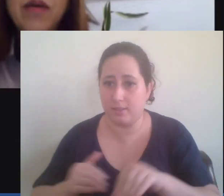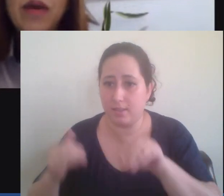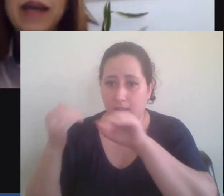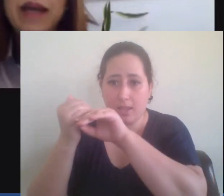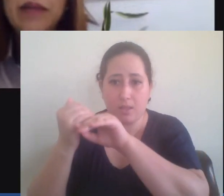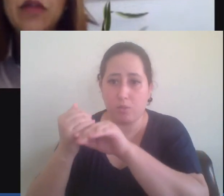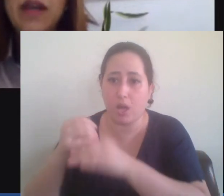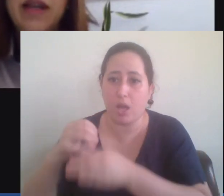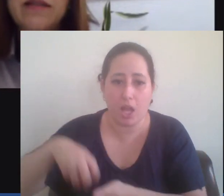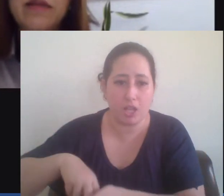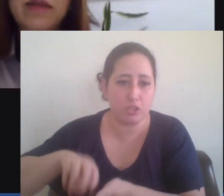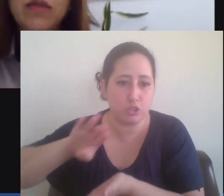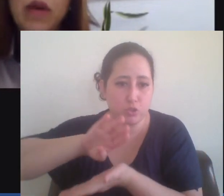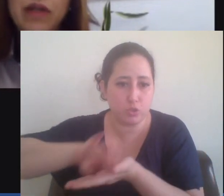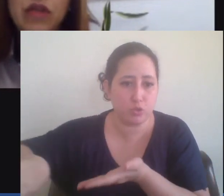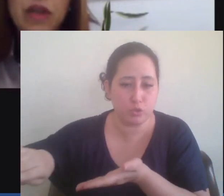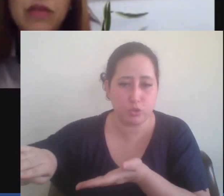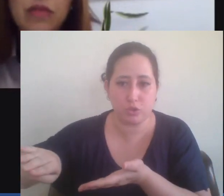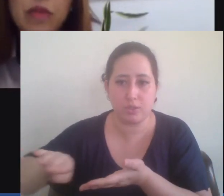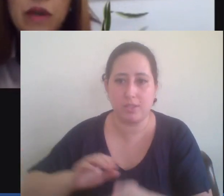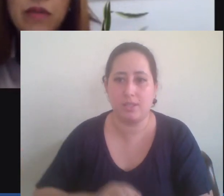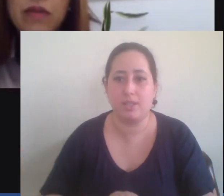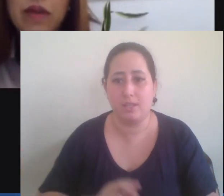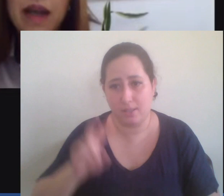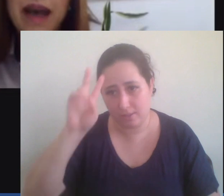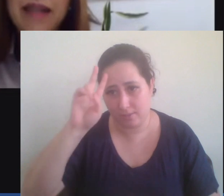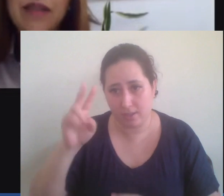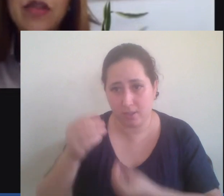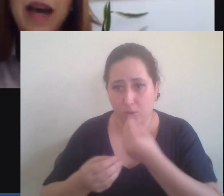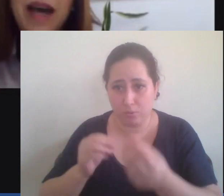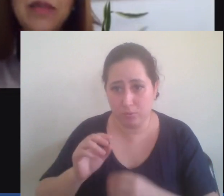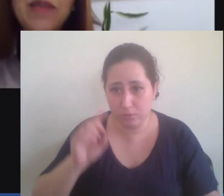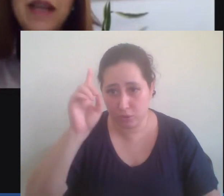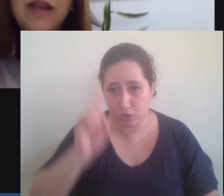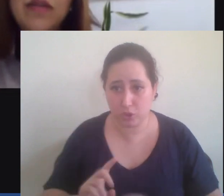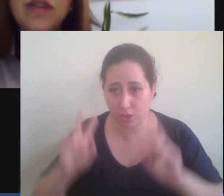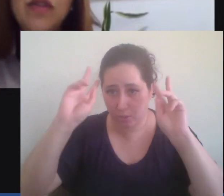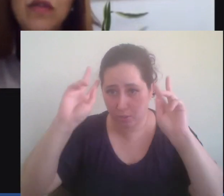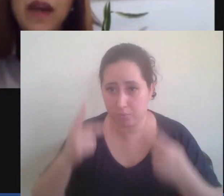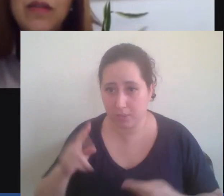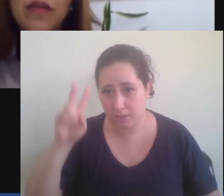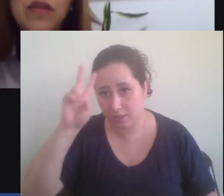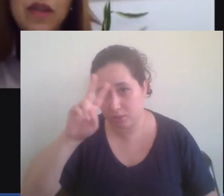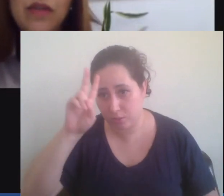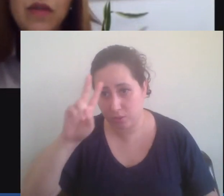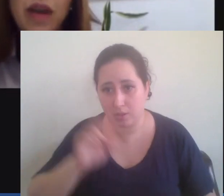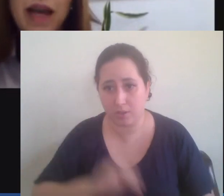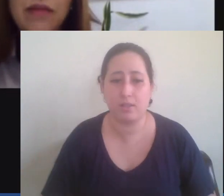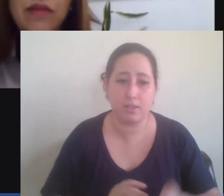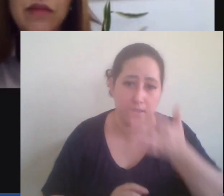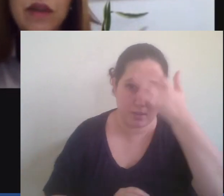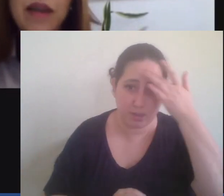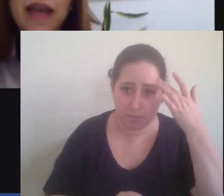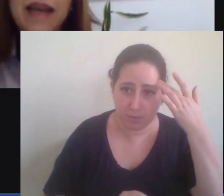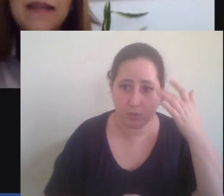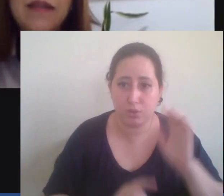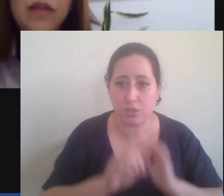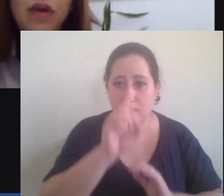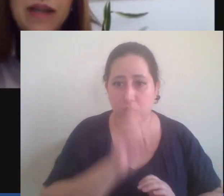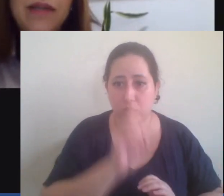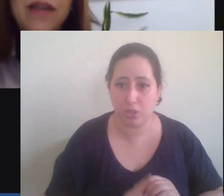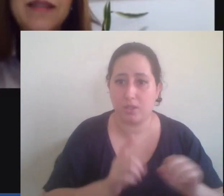não é incoerente em relação a história de direitos humanos anistiados seriam os que tiveram seus direitos violados